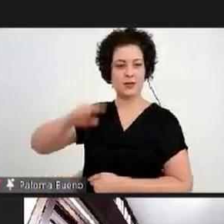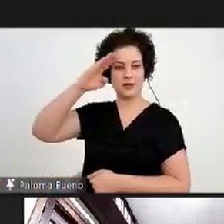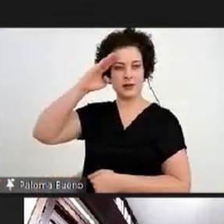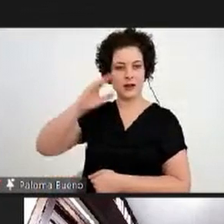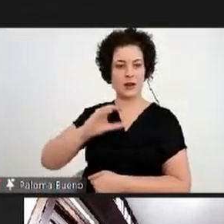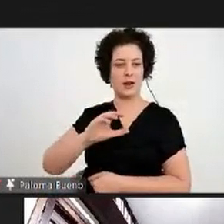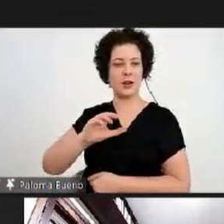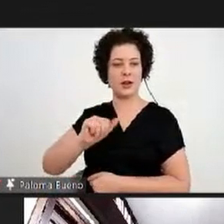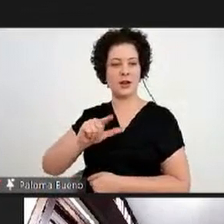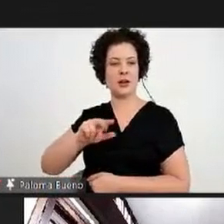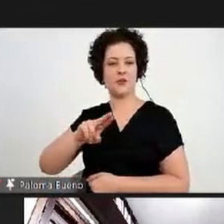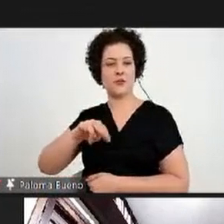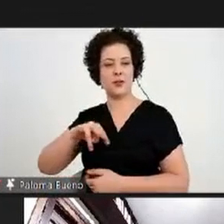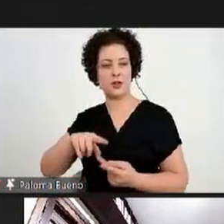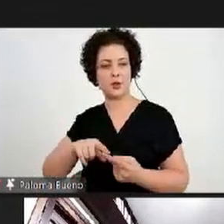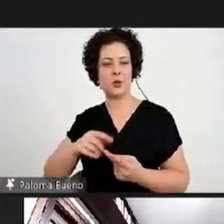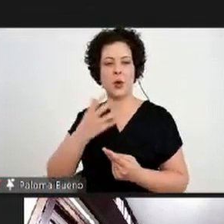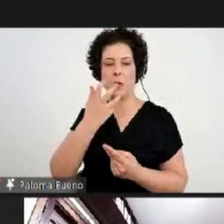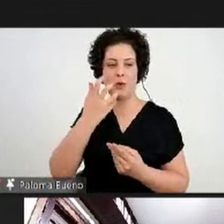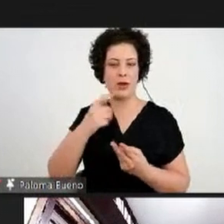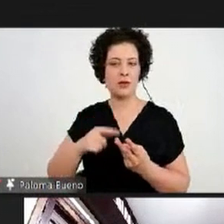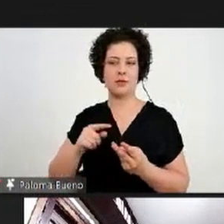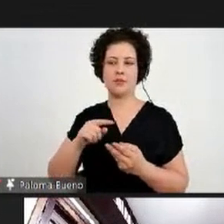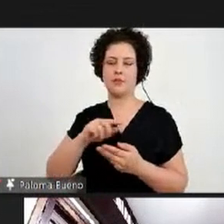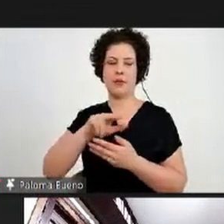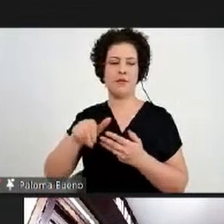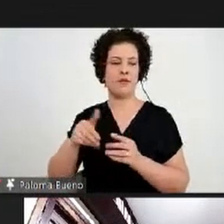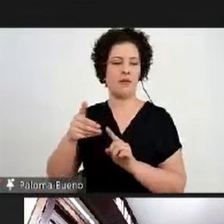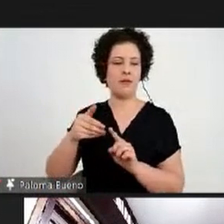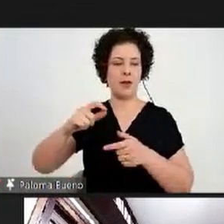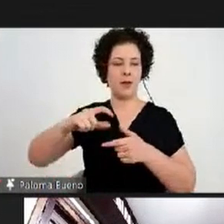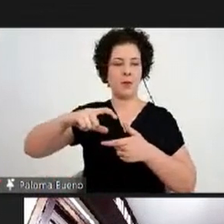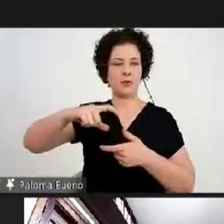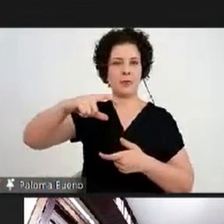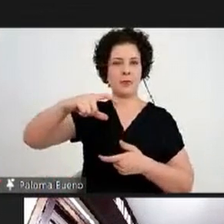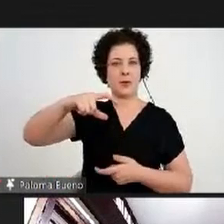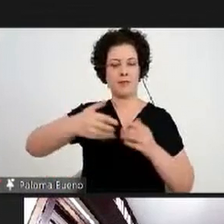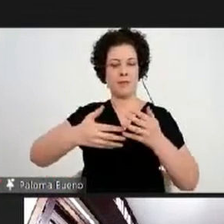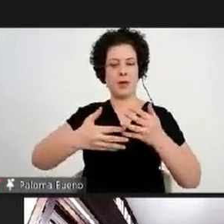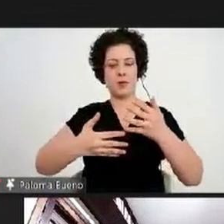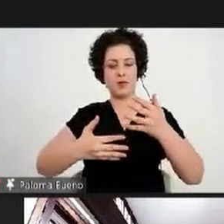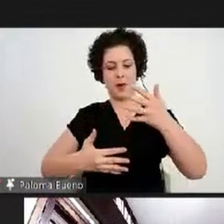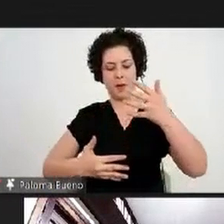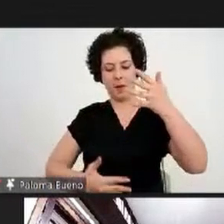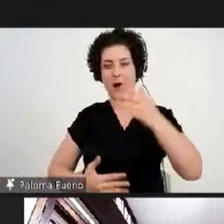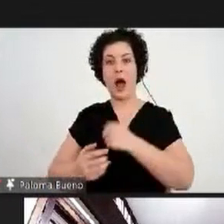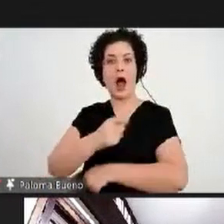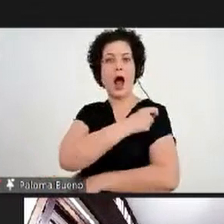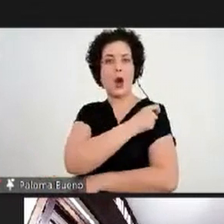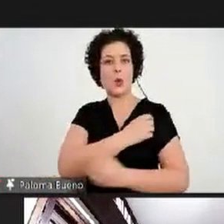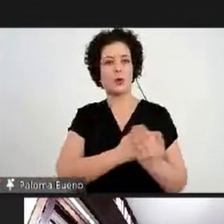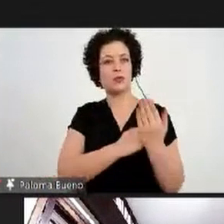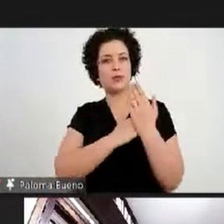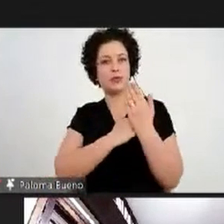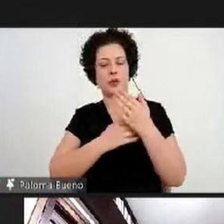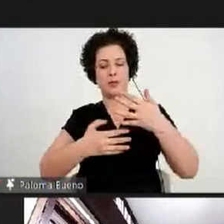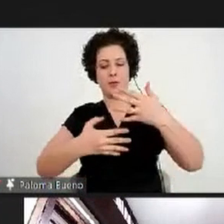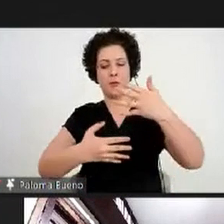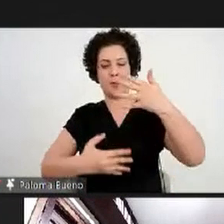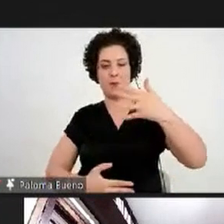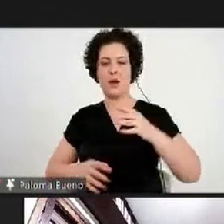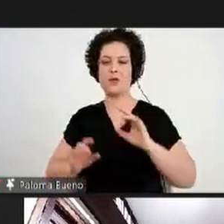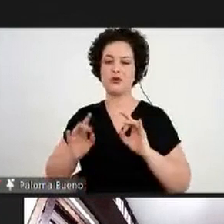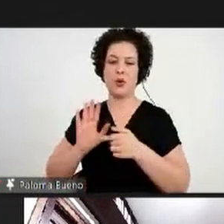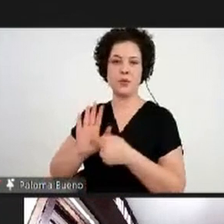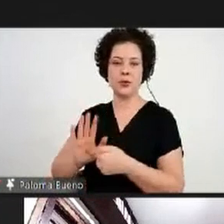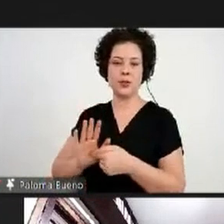como o romance do PNAC, essas referências vão sempre aumentando com a colaboração dos alunos. Então, era isso que eu queria